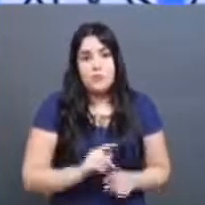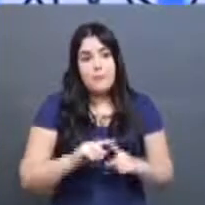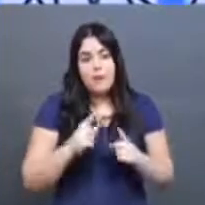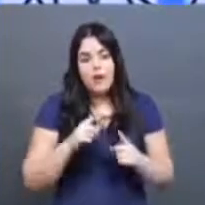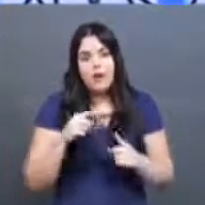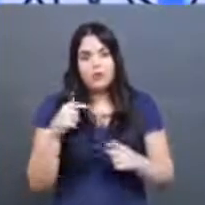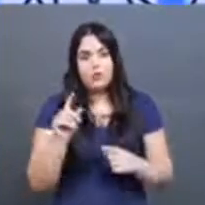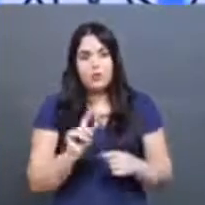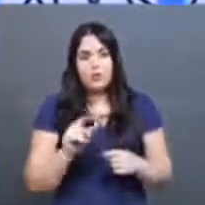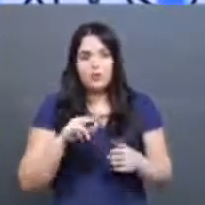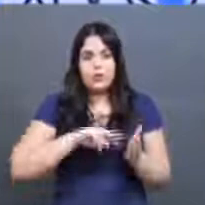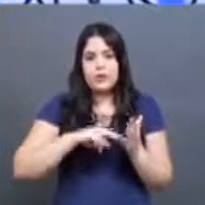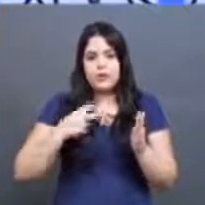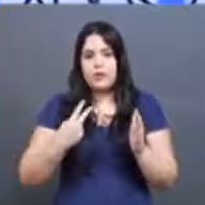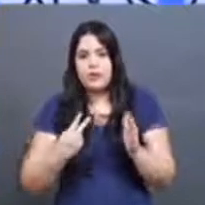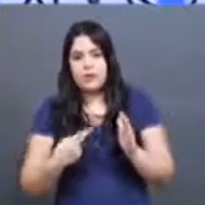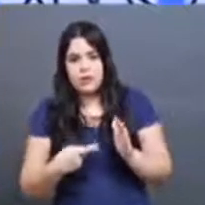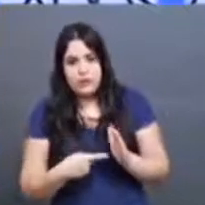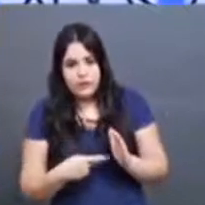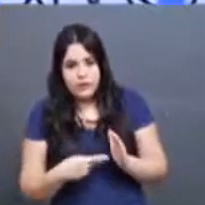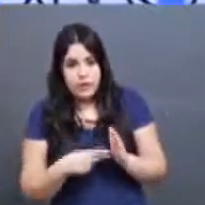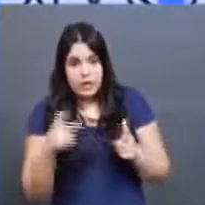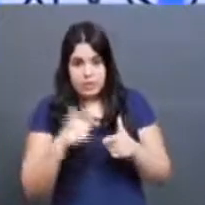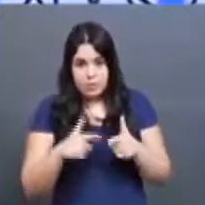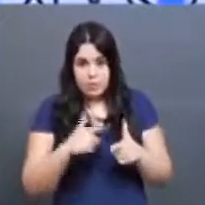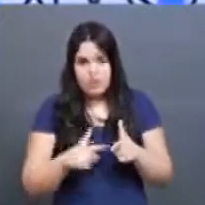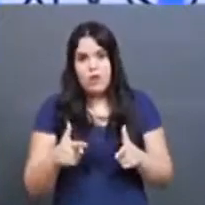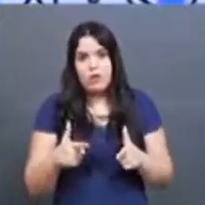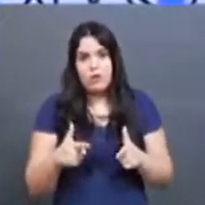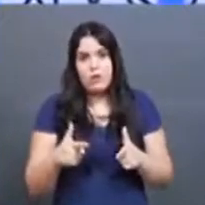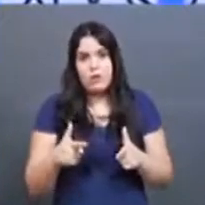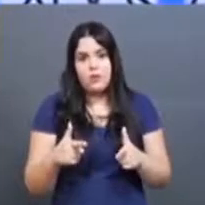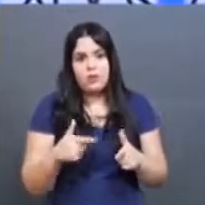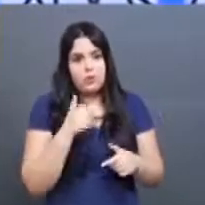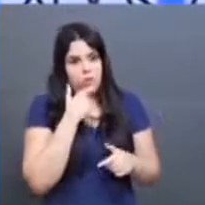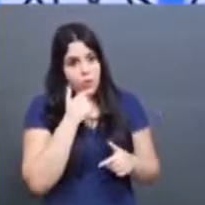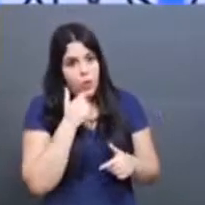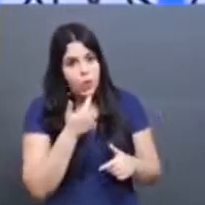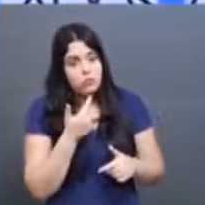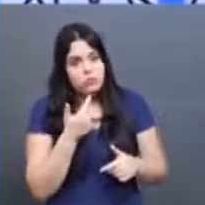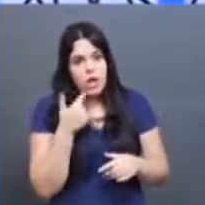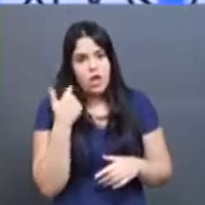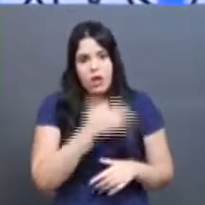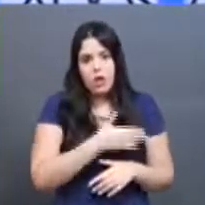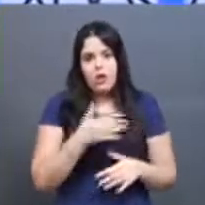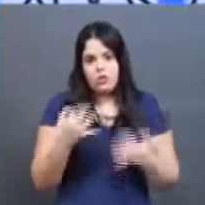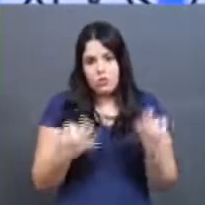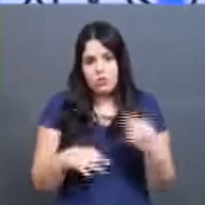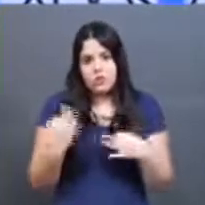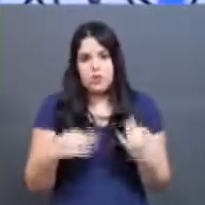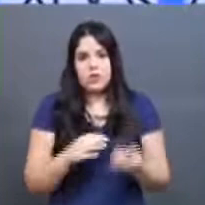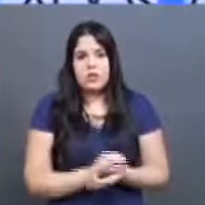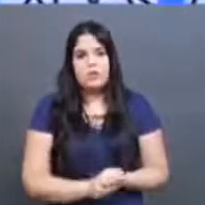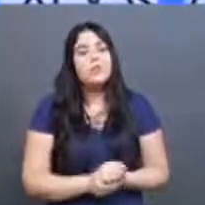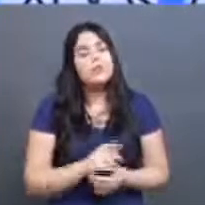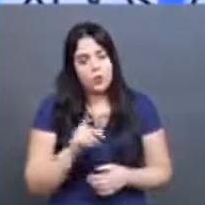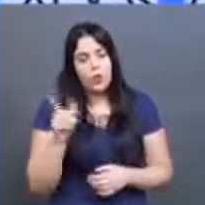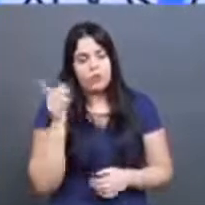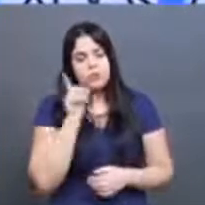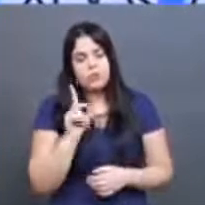dizer que esse tipo de situação ou de conduta não é punível, ela é punível. E cada dia mais o judiciário